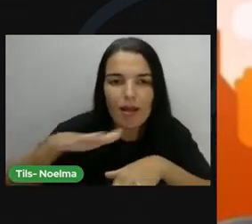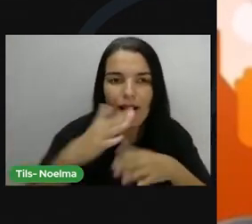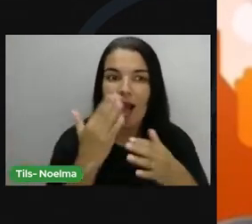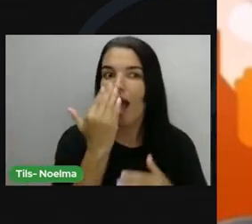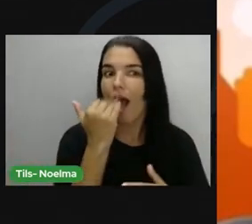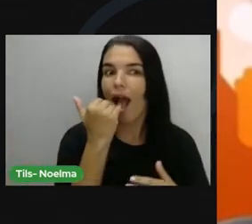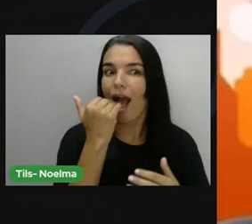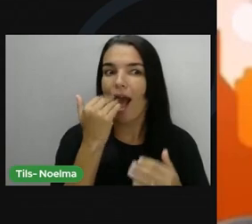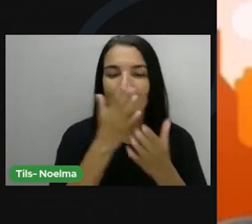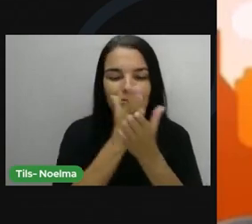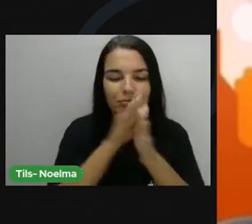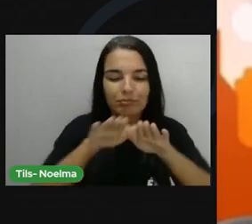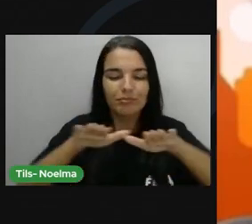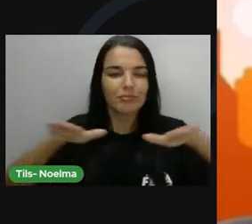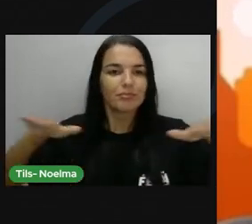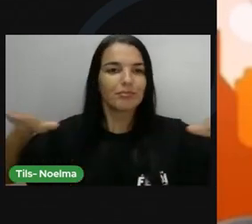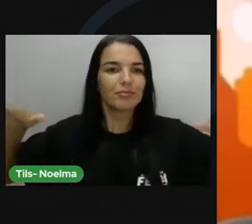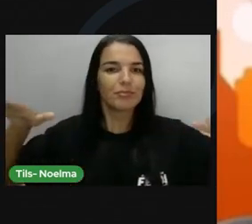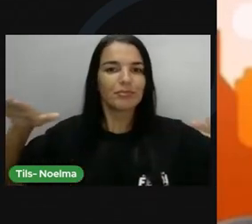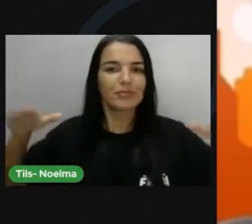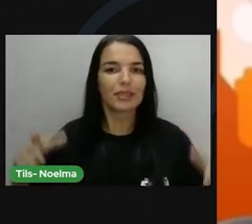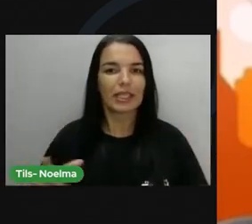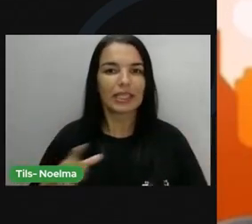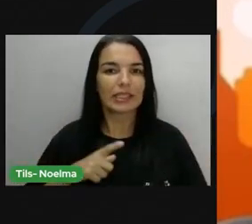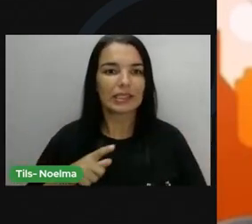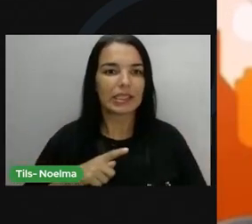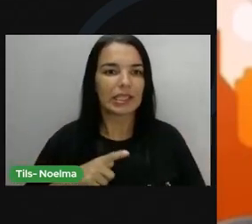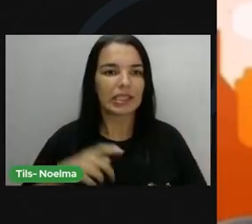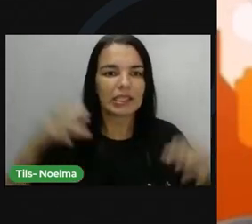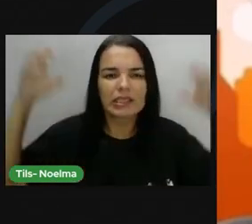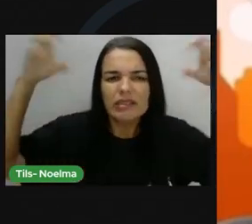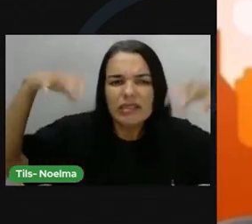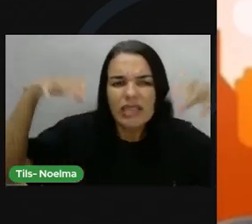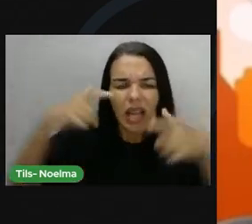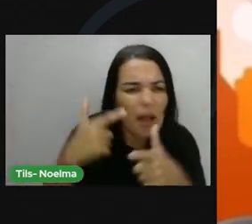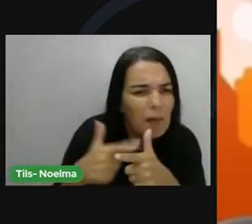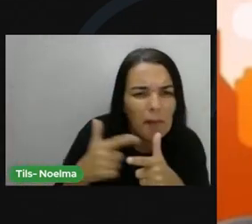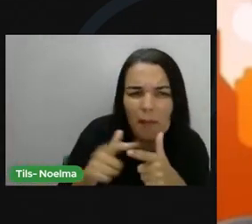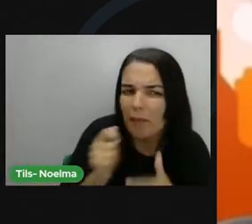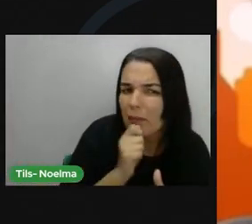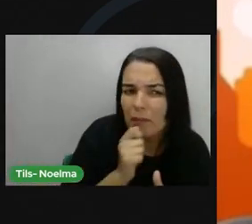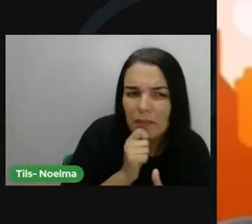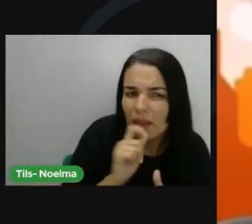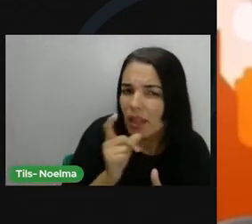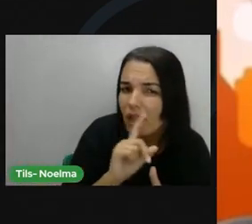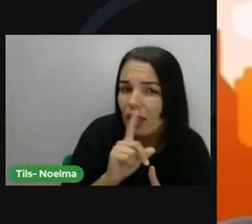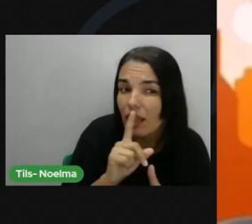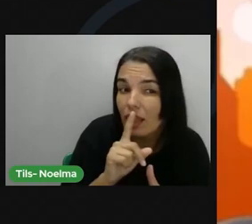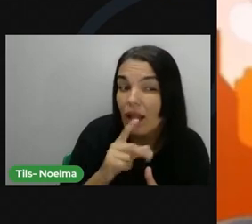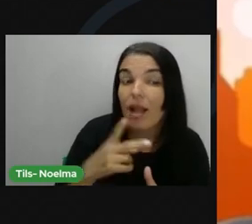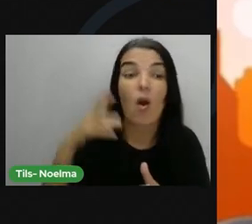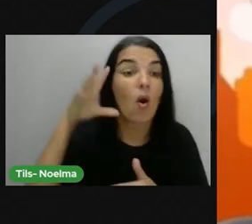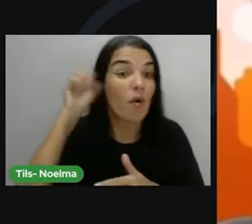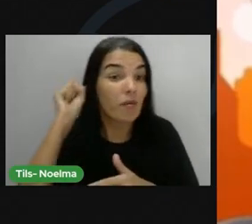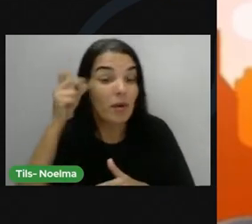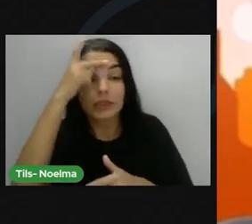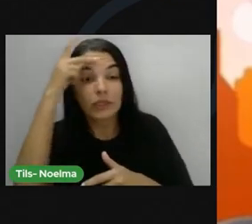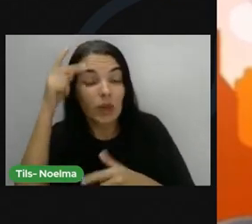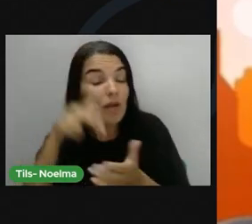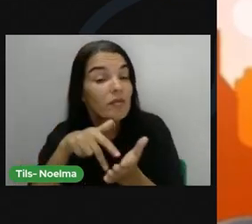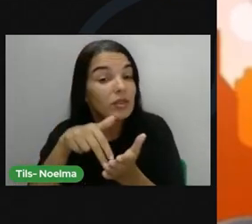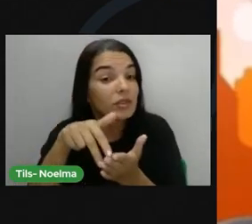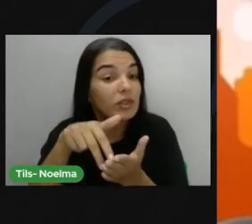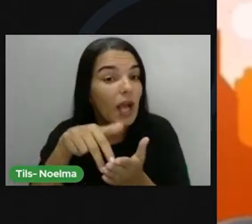jantar. A seca não é problema, isso ouvi de um viajante. É a cerca